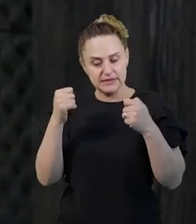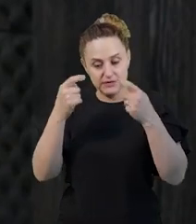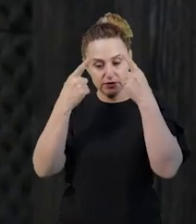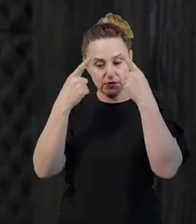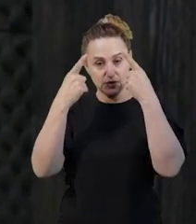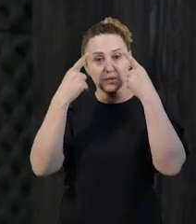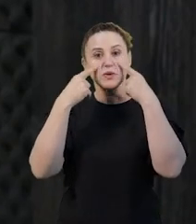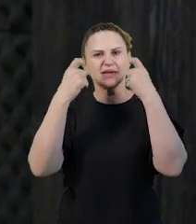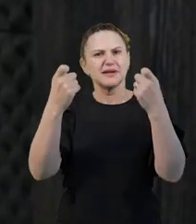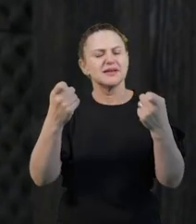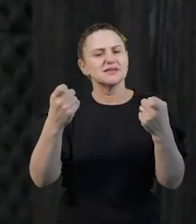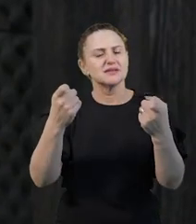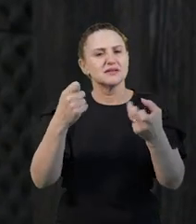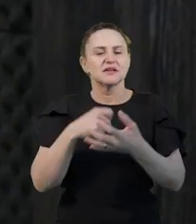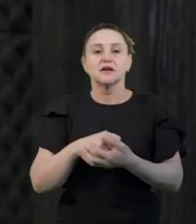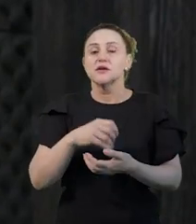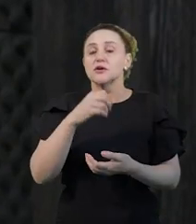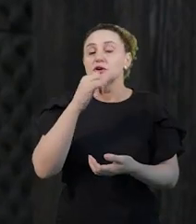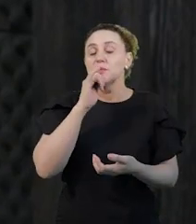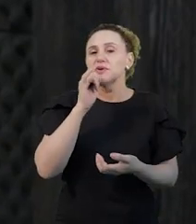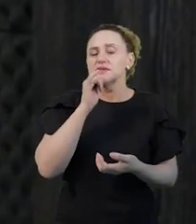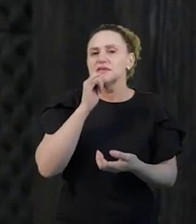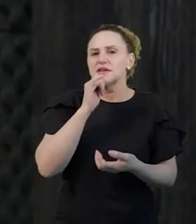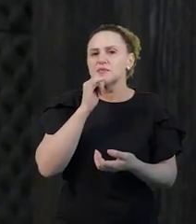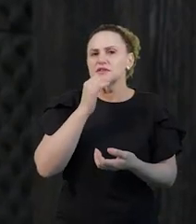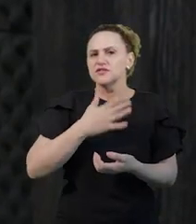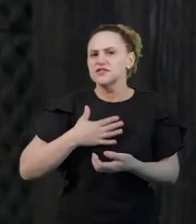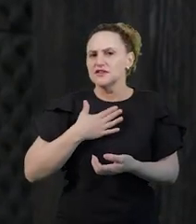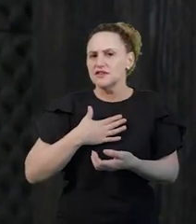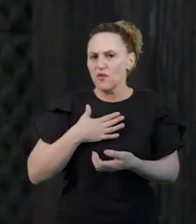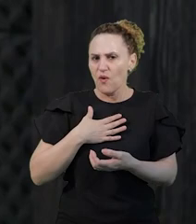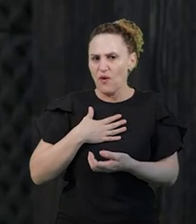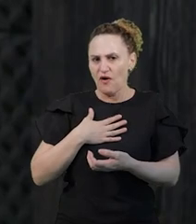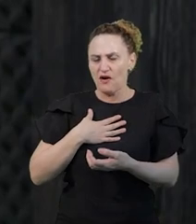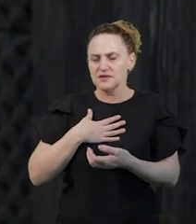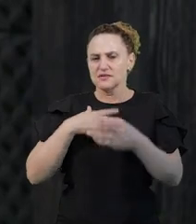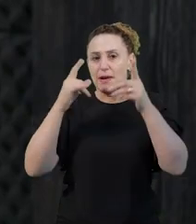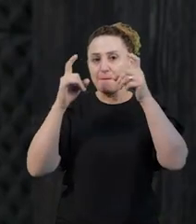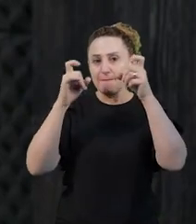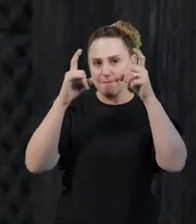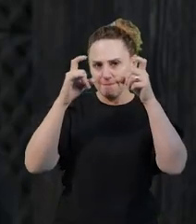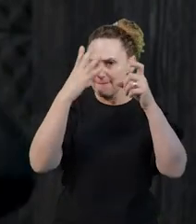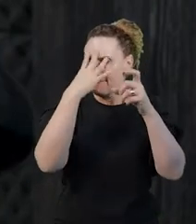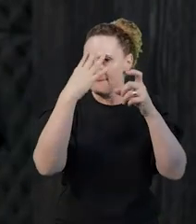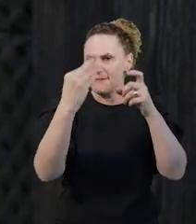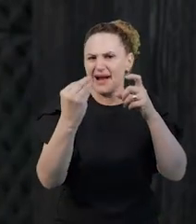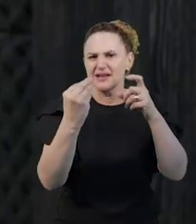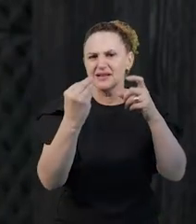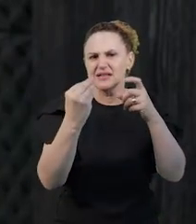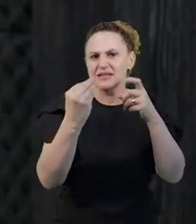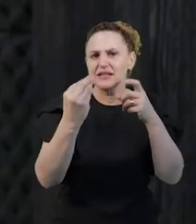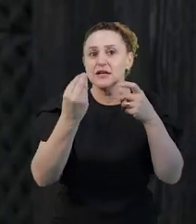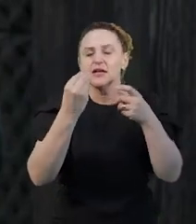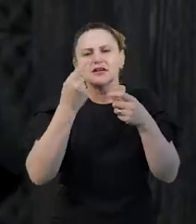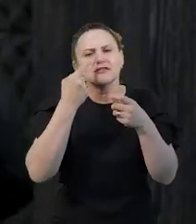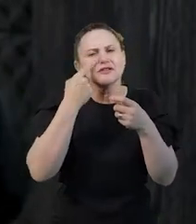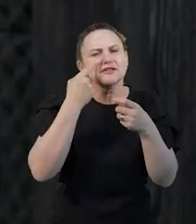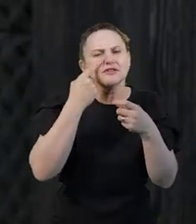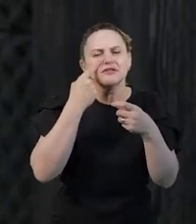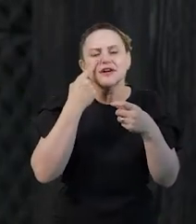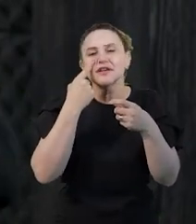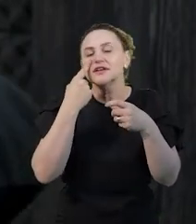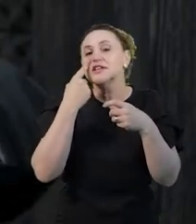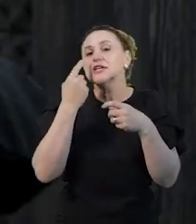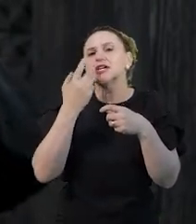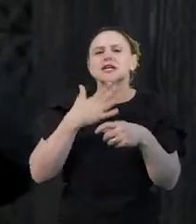máquina fotográfica, você nem vai fazer nada. Mas se você tem interesse, então você vai tentar conhecer a máquina e você vai ver como é que sai a